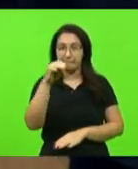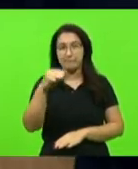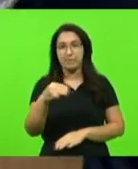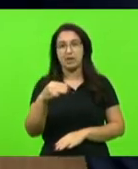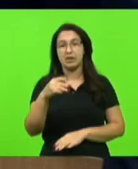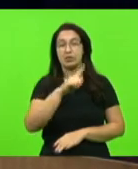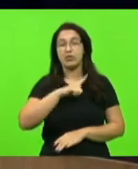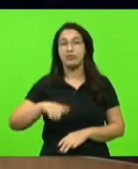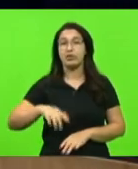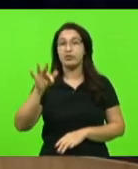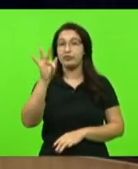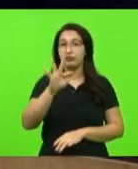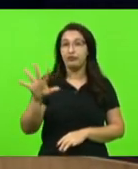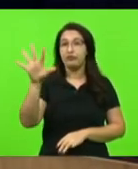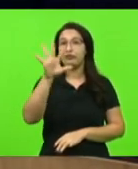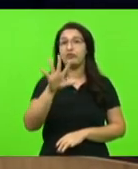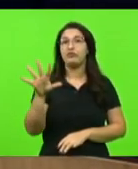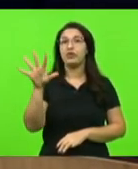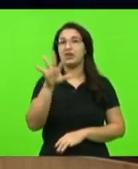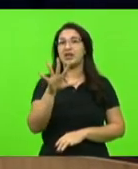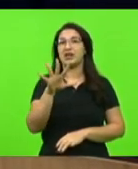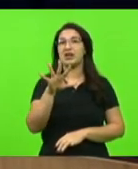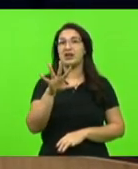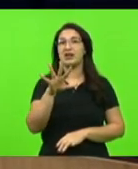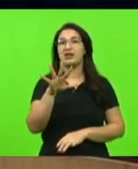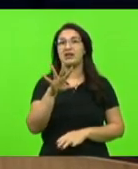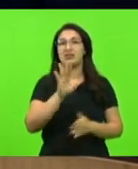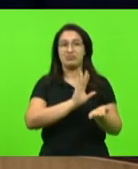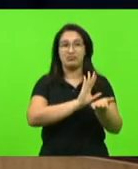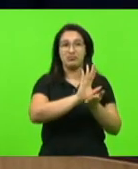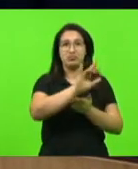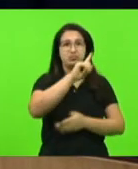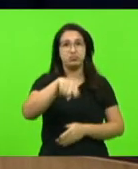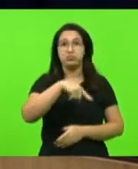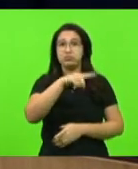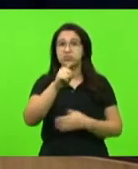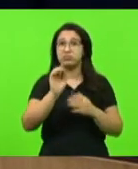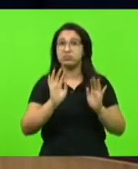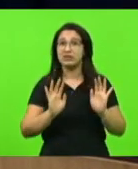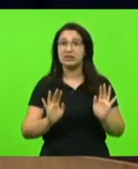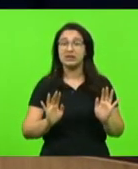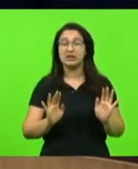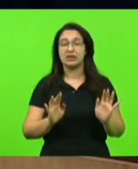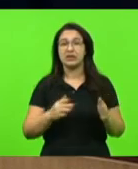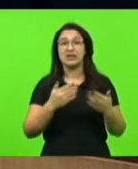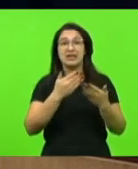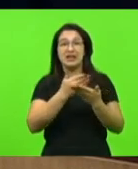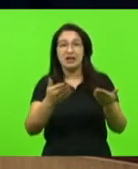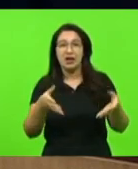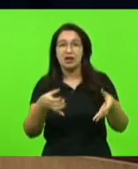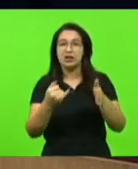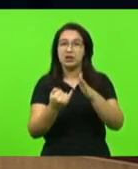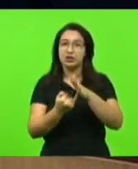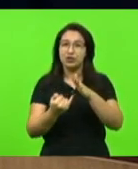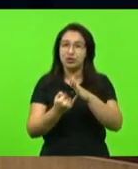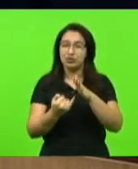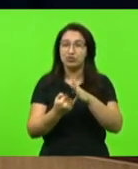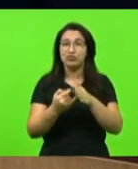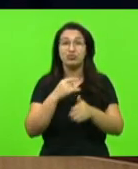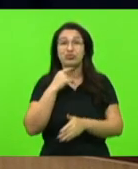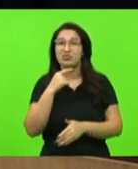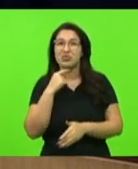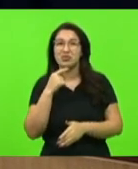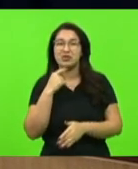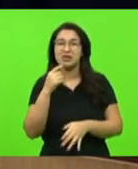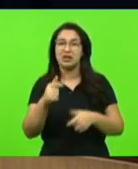um corte severo e que impossibilita que ele possa